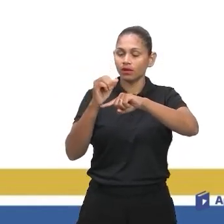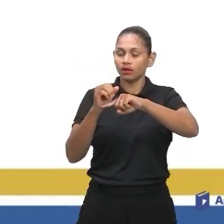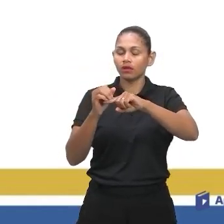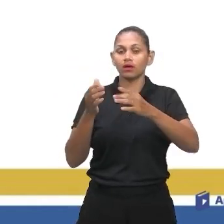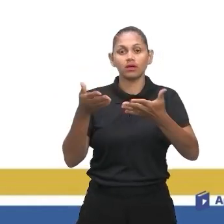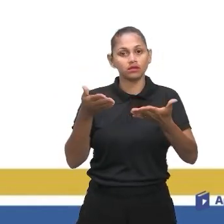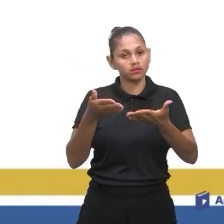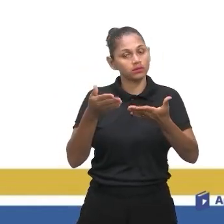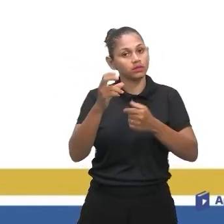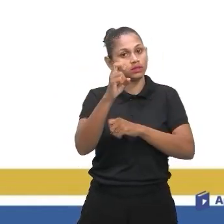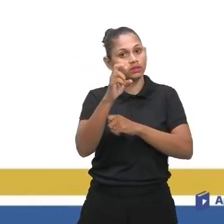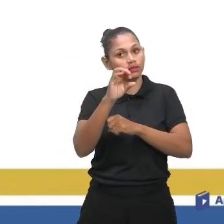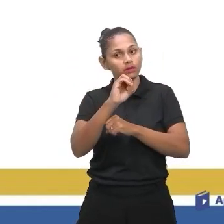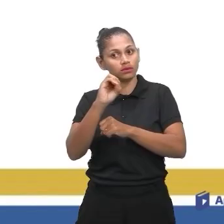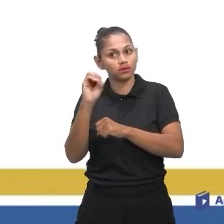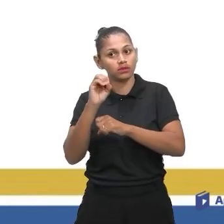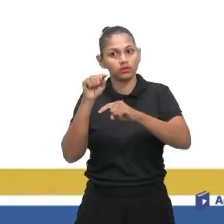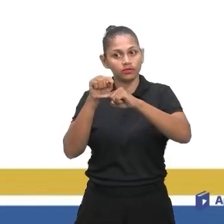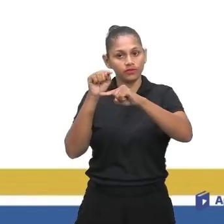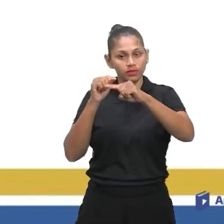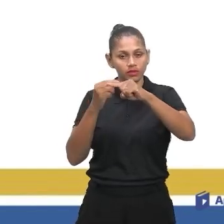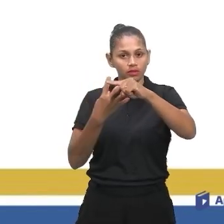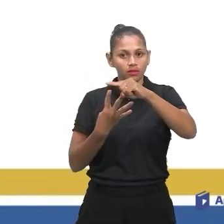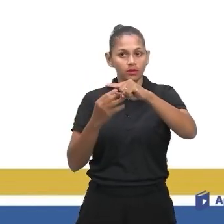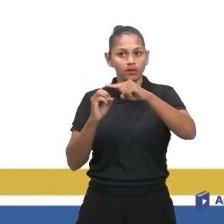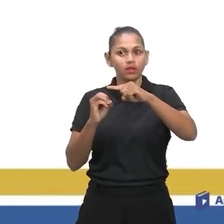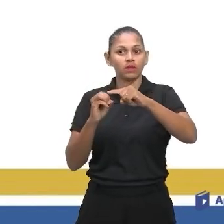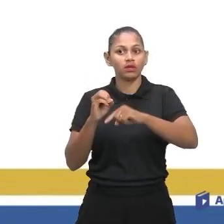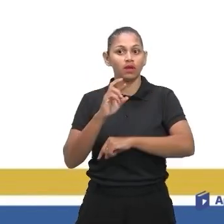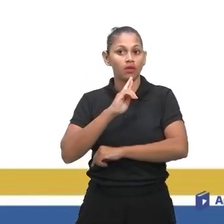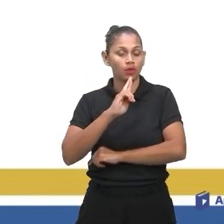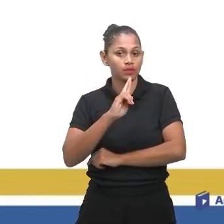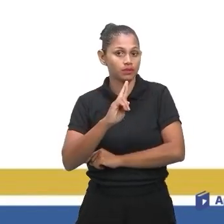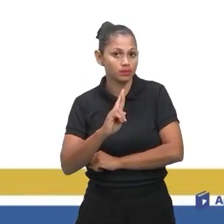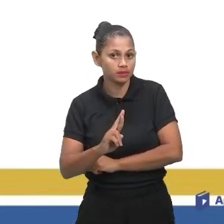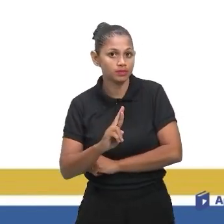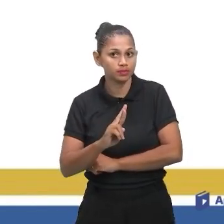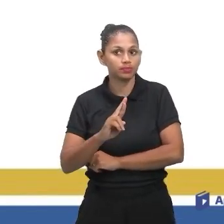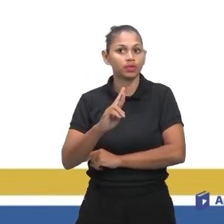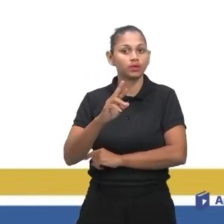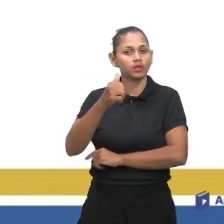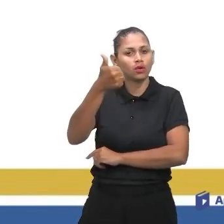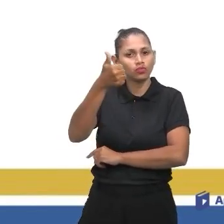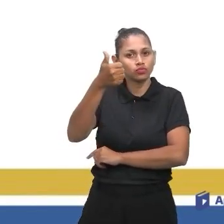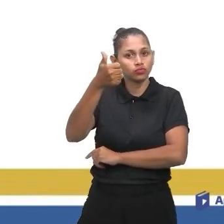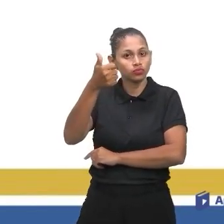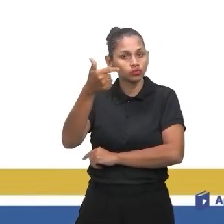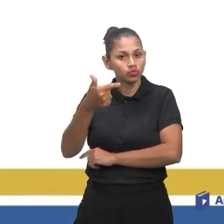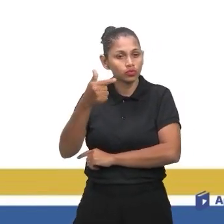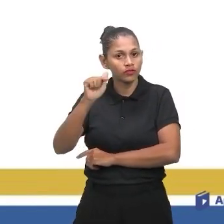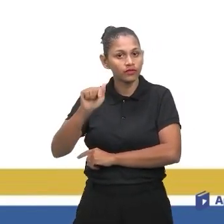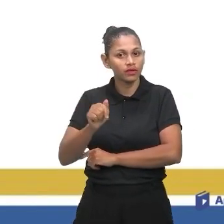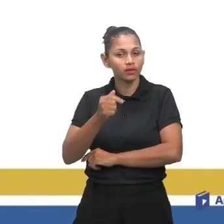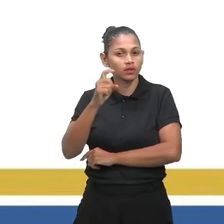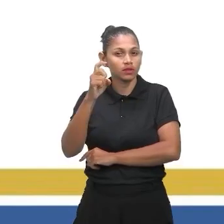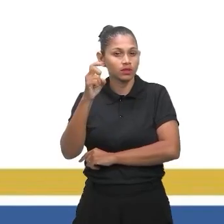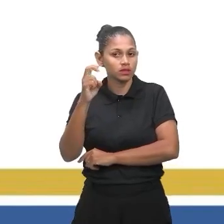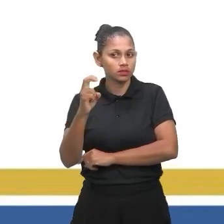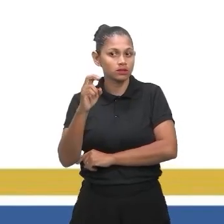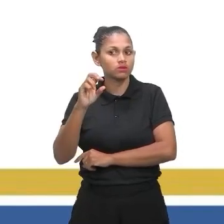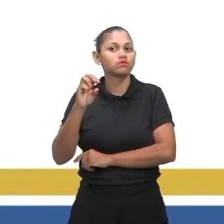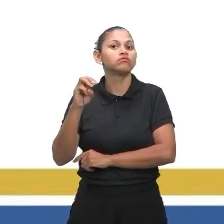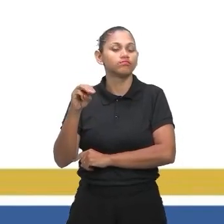que é igual 12,5 centímetros, é o tamanho que vai ser no desenho. Vamos ver agora como o Enem cobra isso?